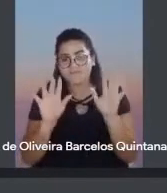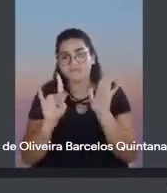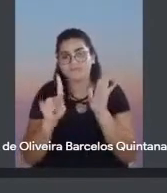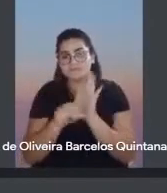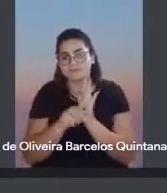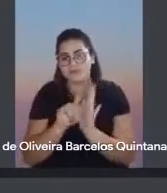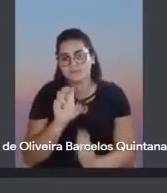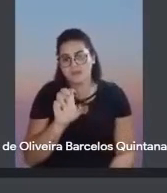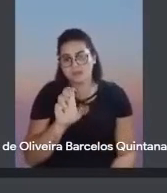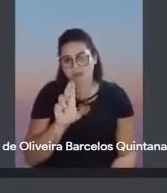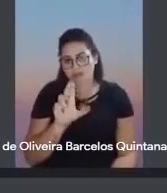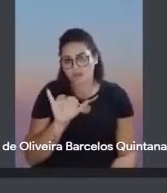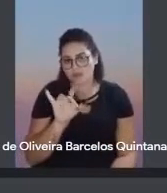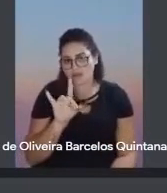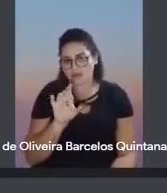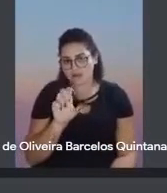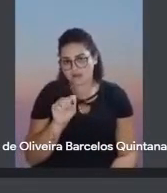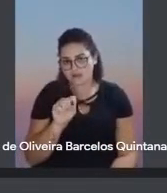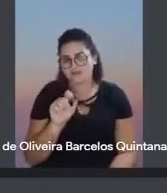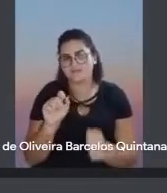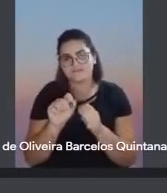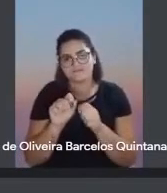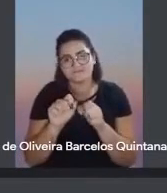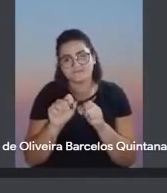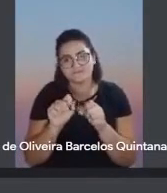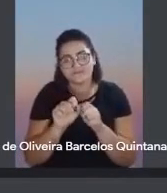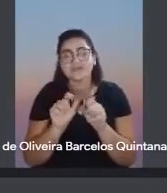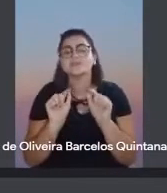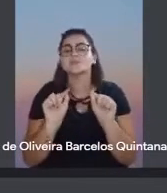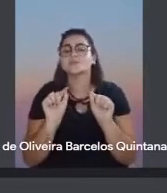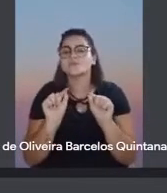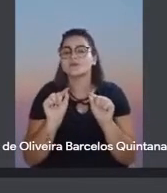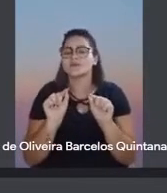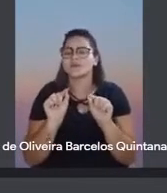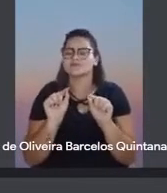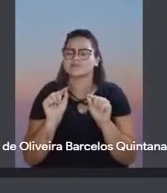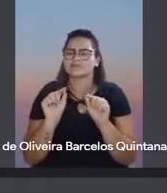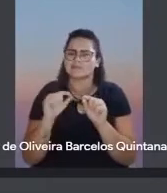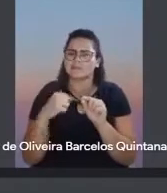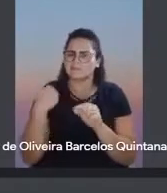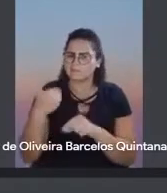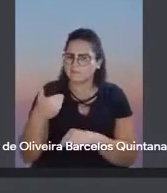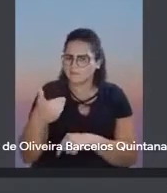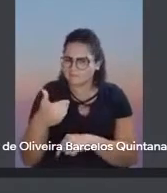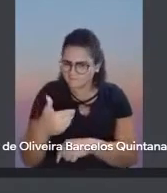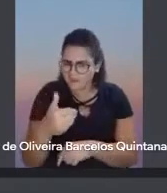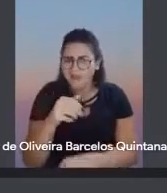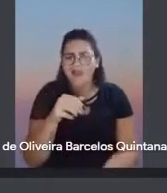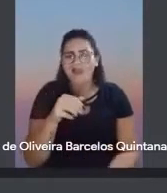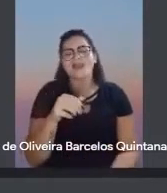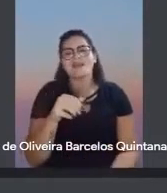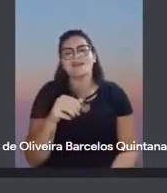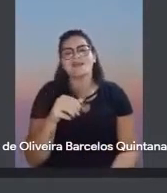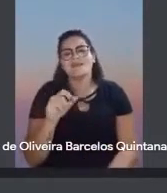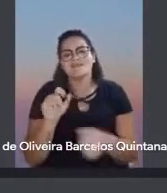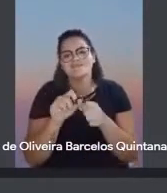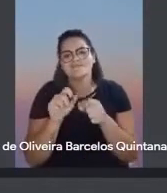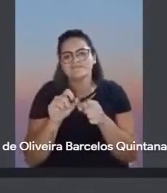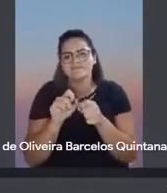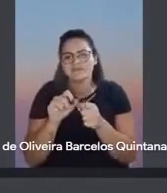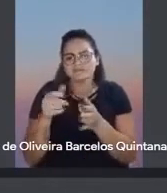fizeram com que as caravanas fossem se norteando.